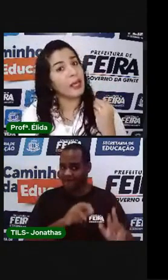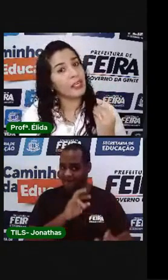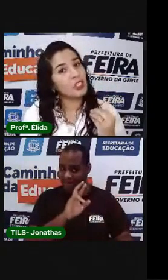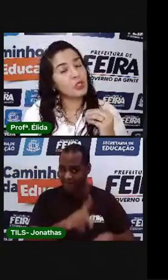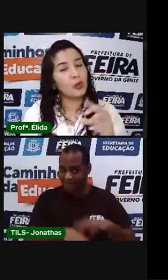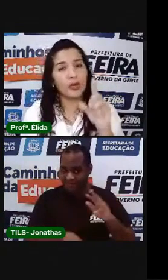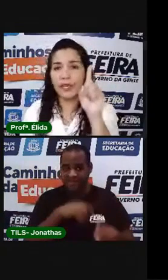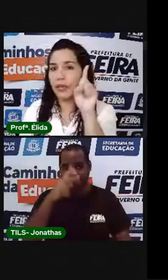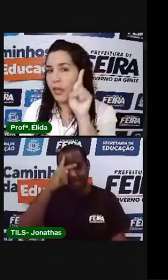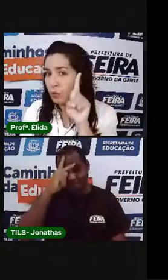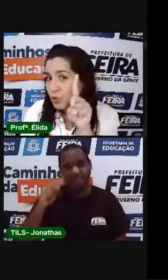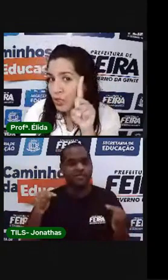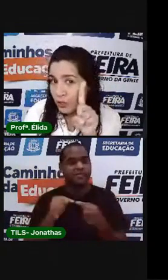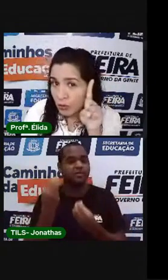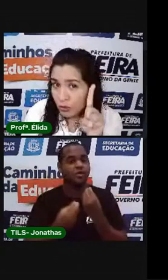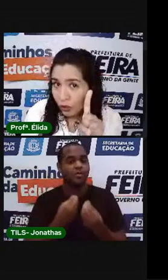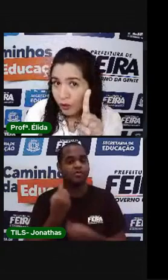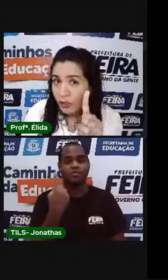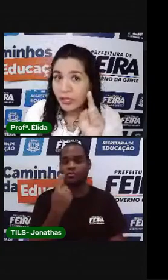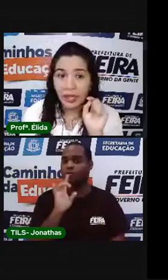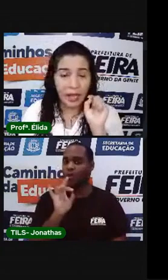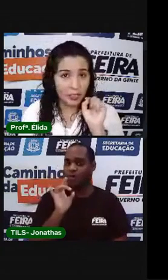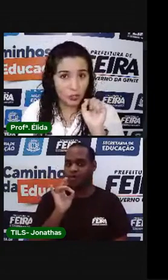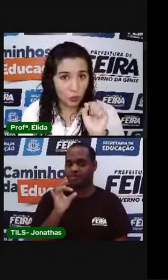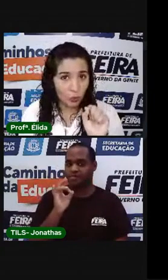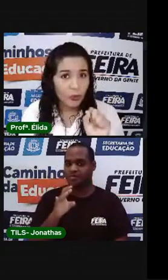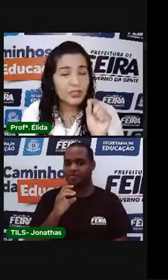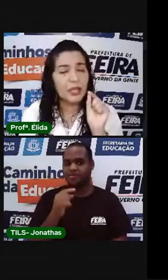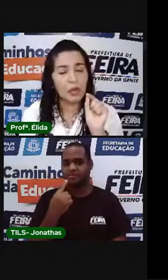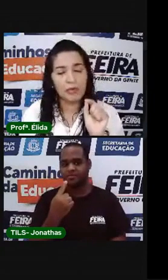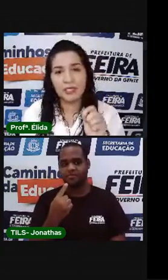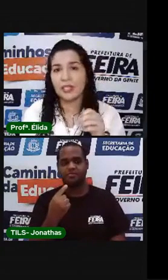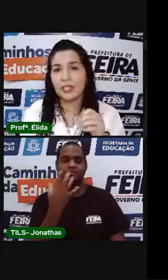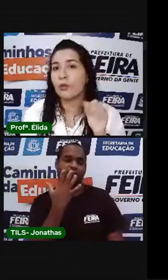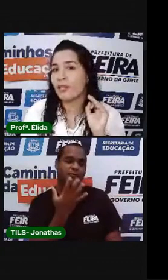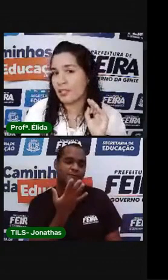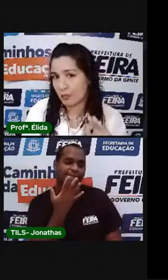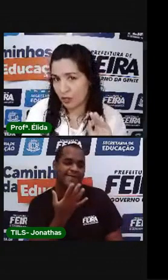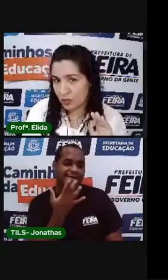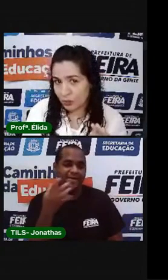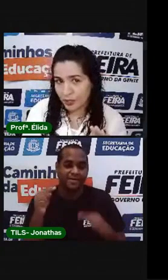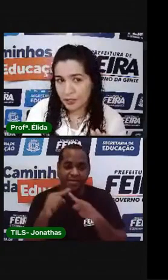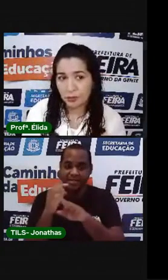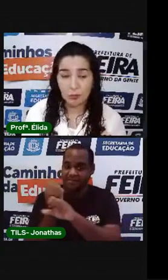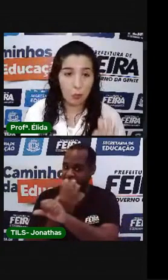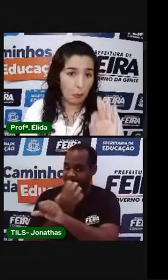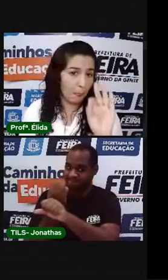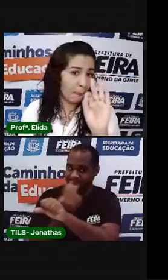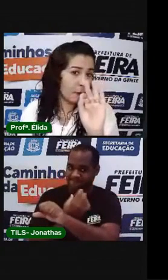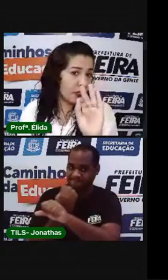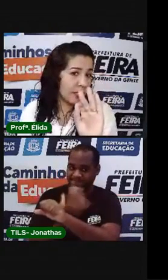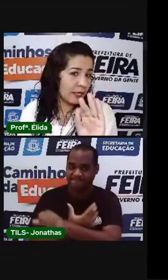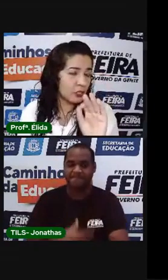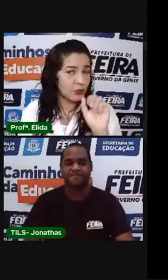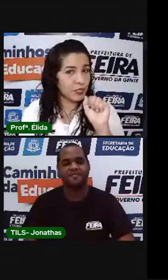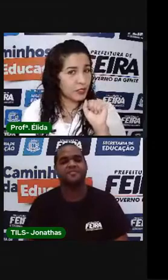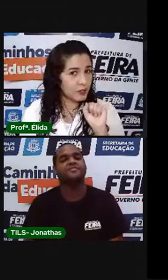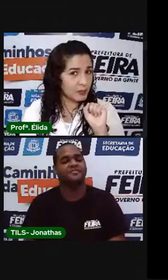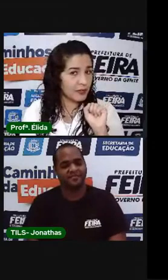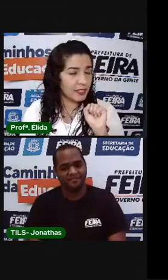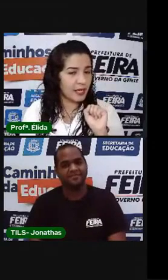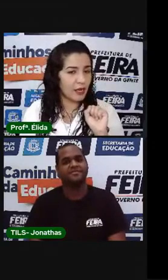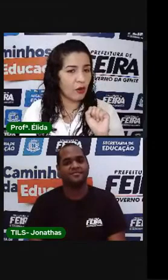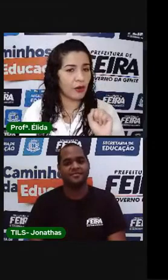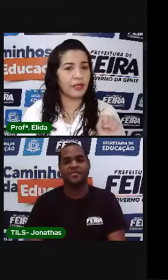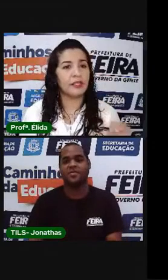na história, é um monstrinho só. As cores representam as emoções. E é isso